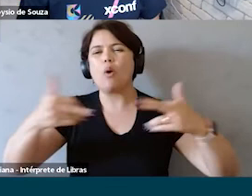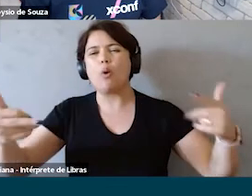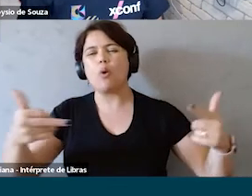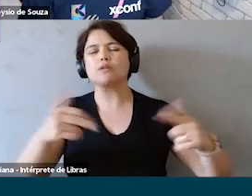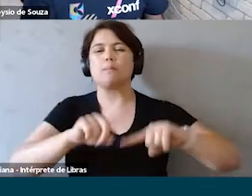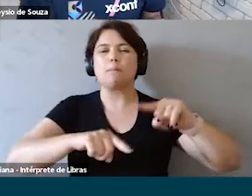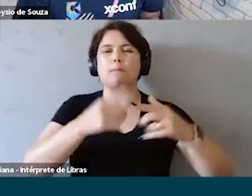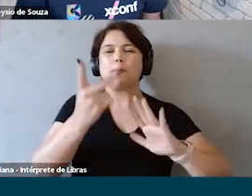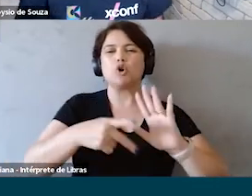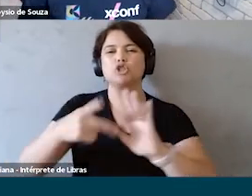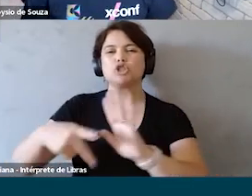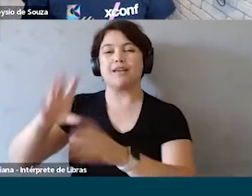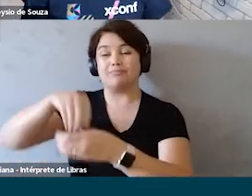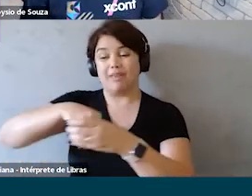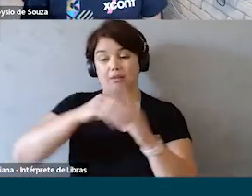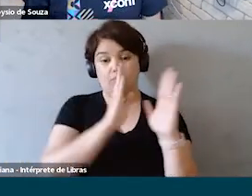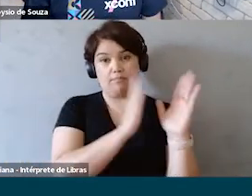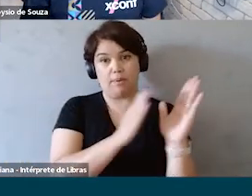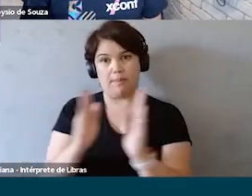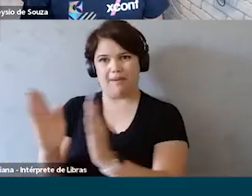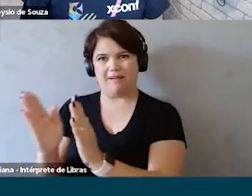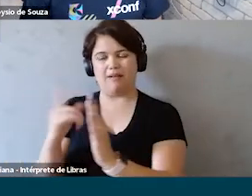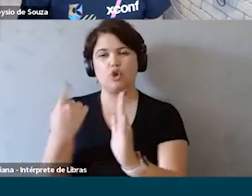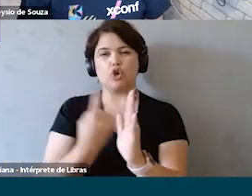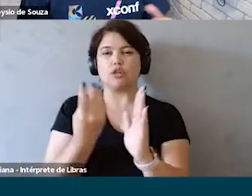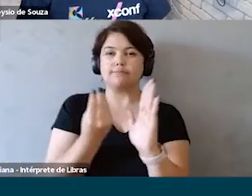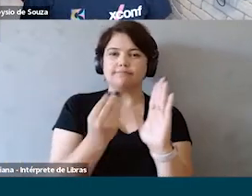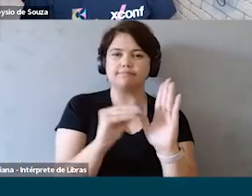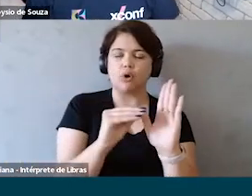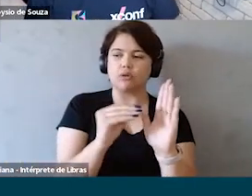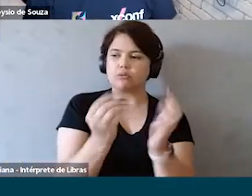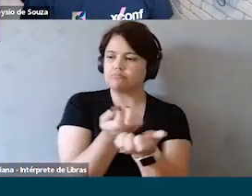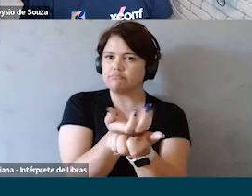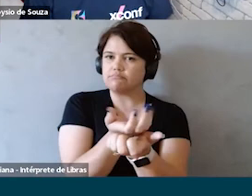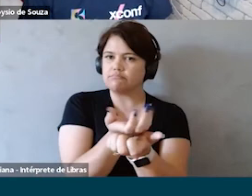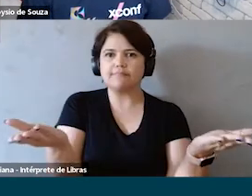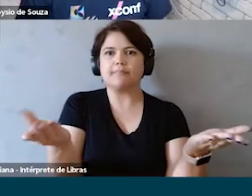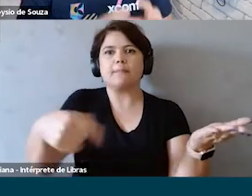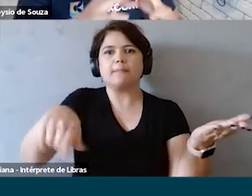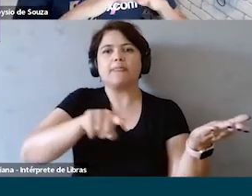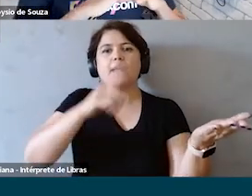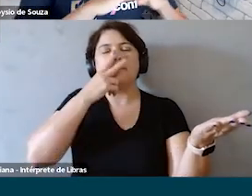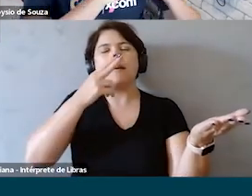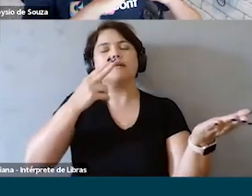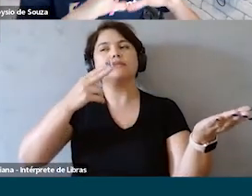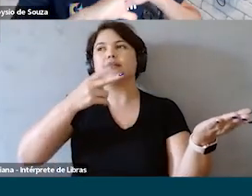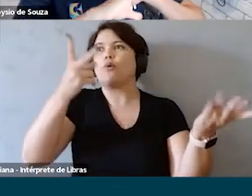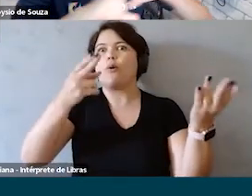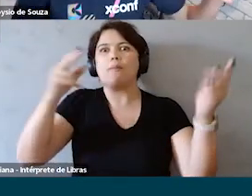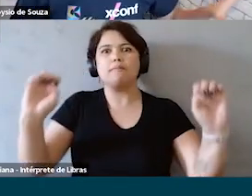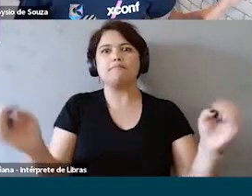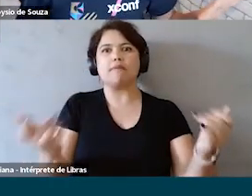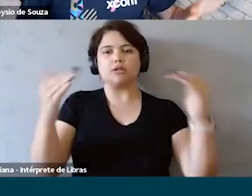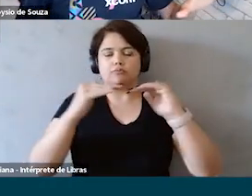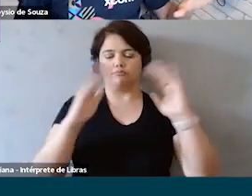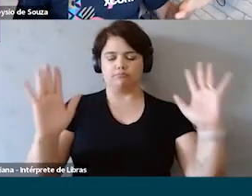coisa alguma parte da etapa do projeto é quando a gente traz isso para a mesa é como se magicamente a gente